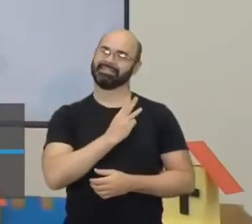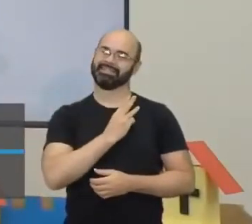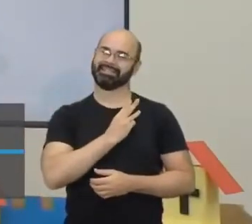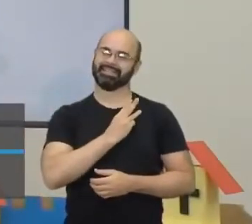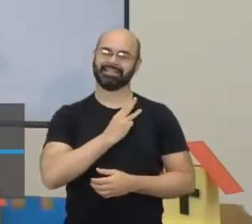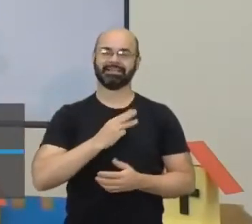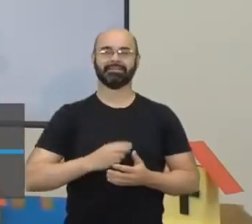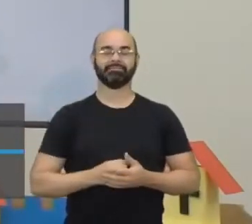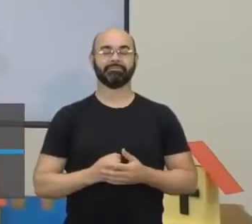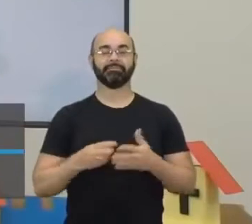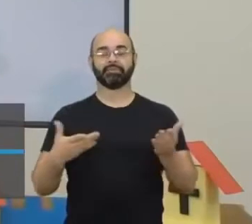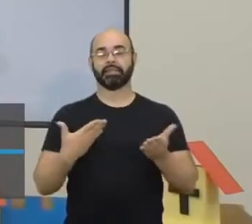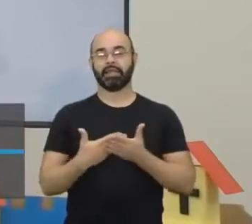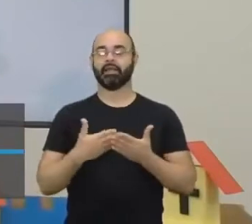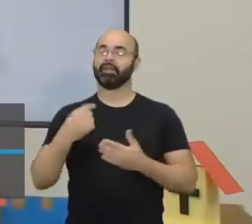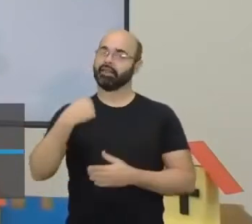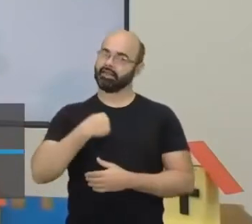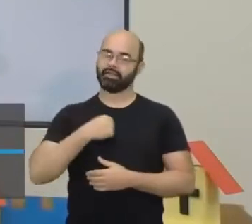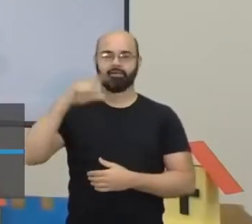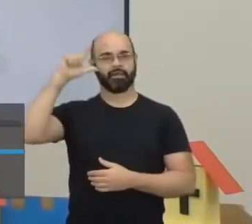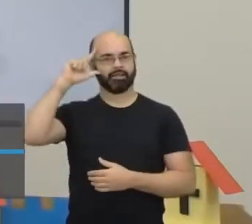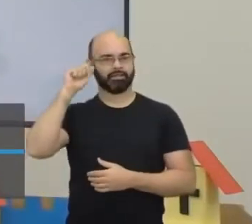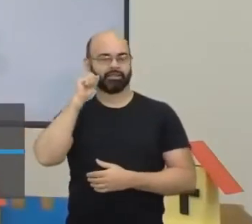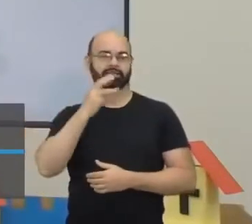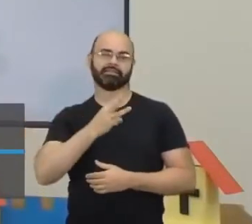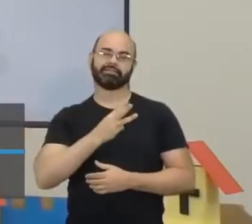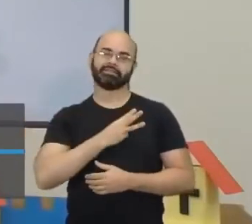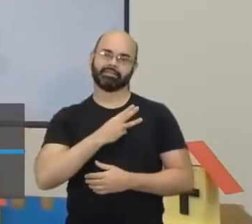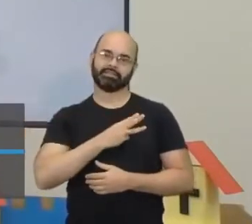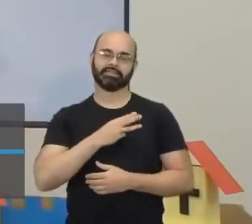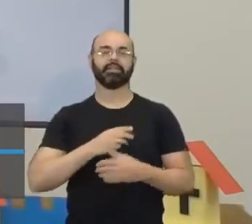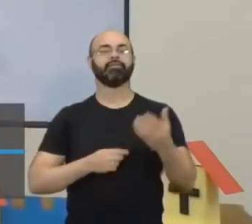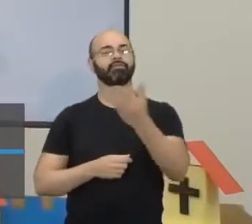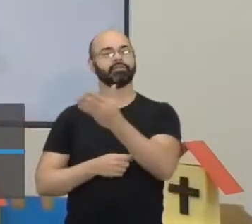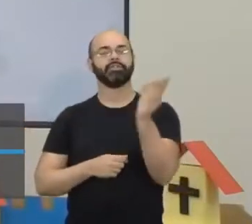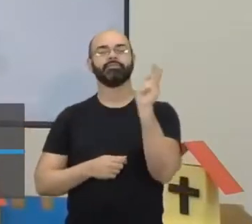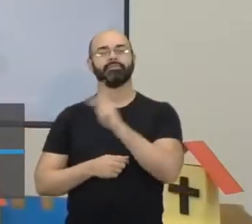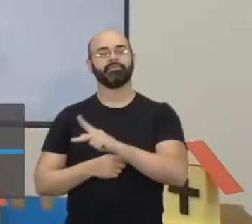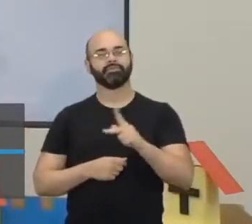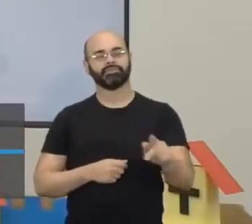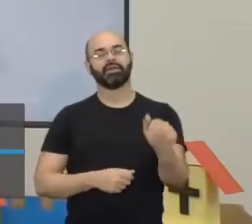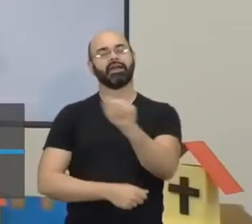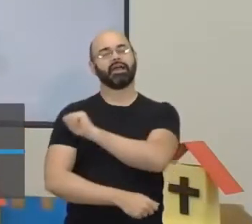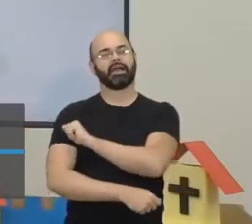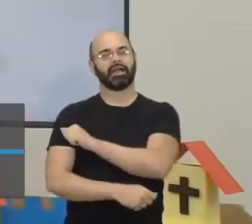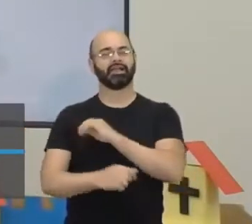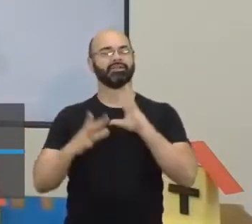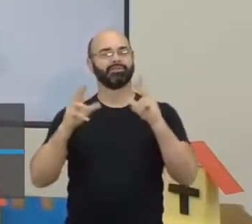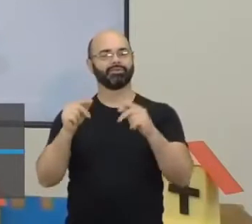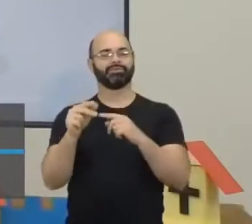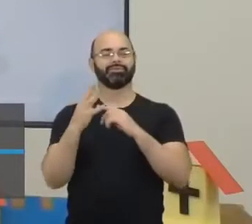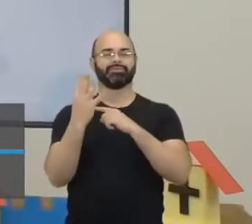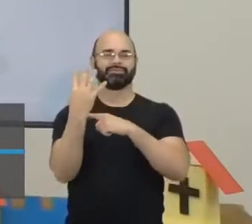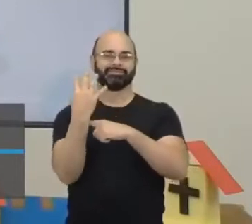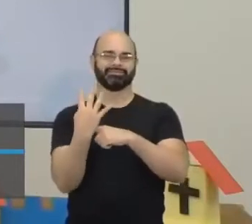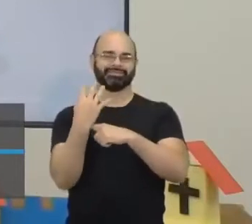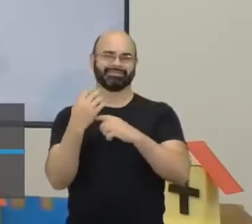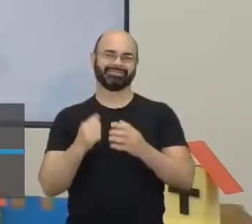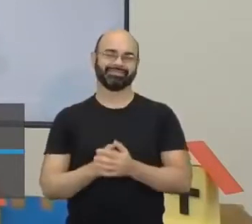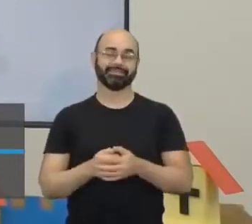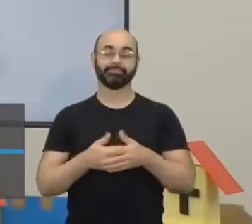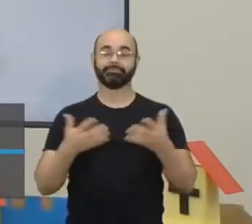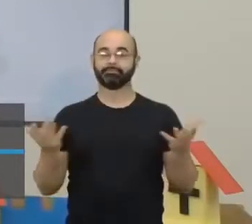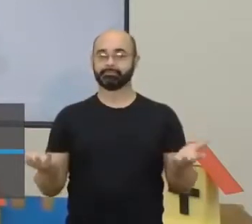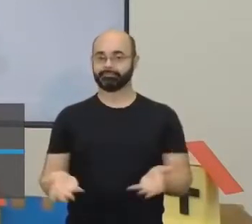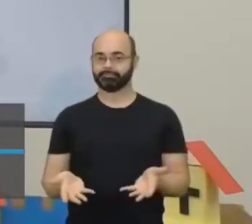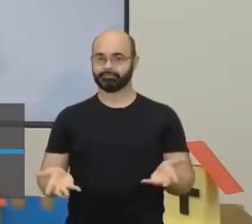aula será feita por mim, pelo André, pelo Sidney, por vocês, professores e alunos que estão aqui me acompanhando. O chat está aqui